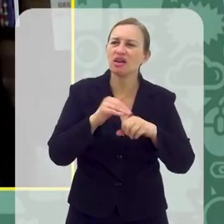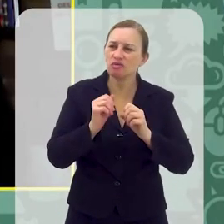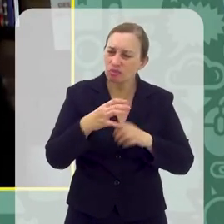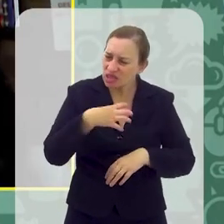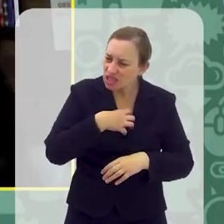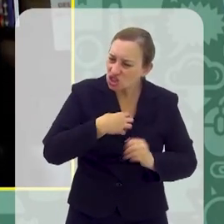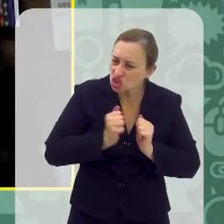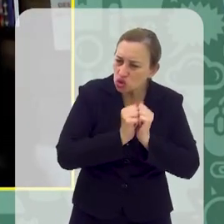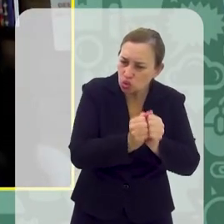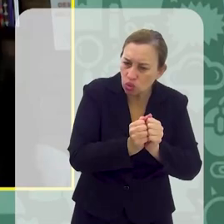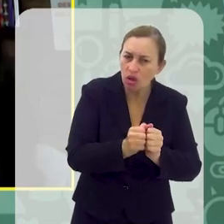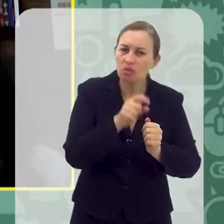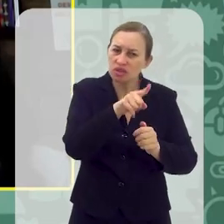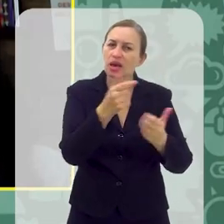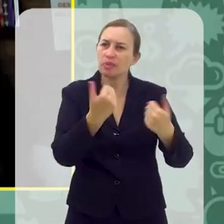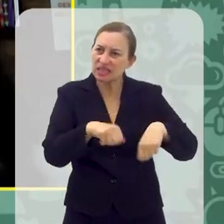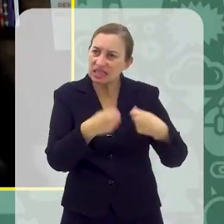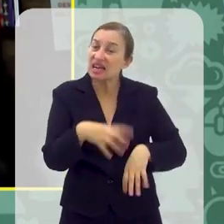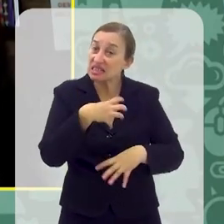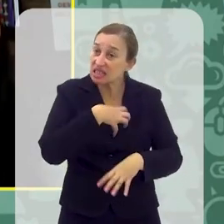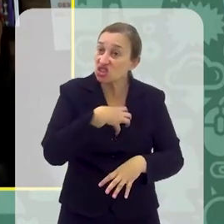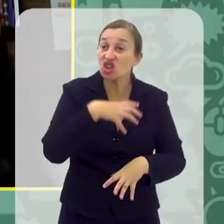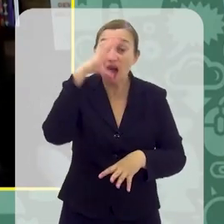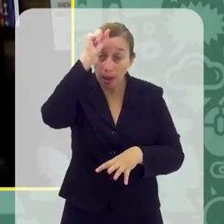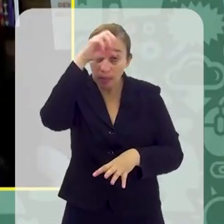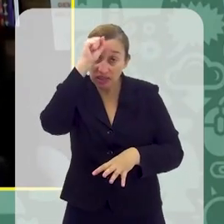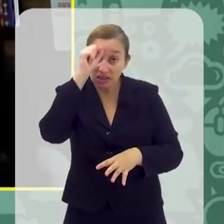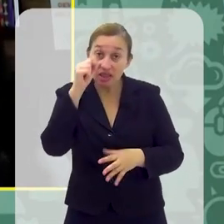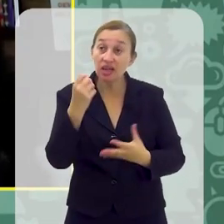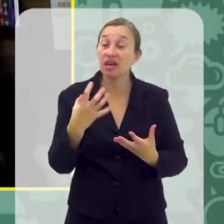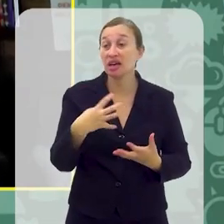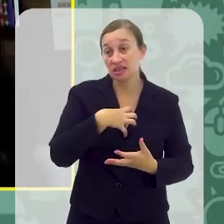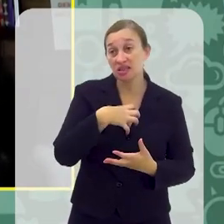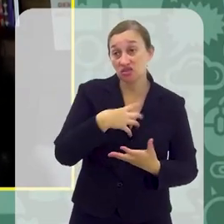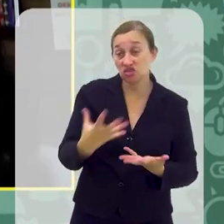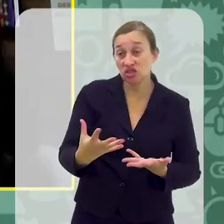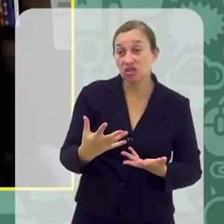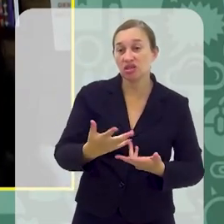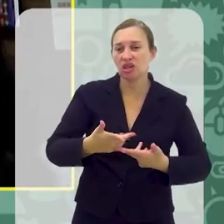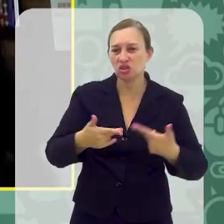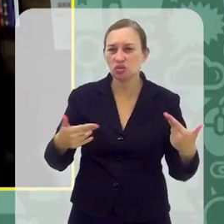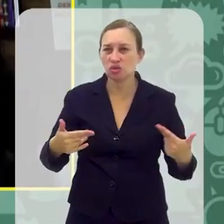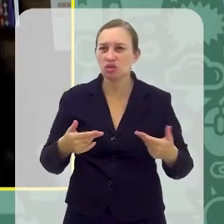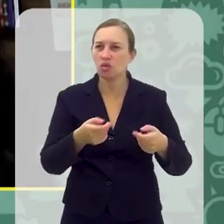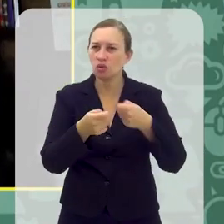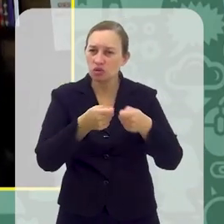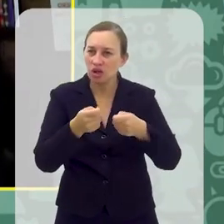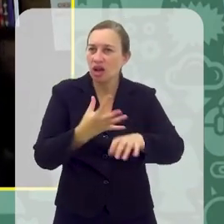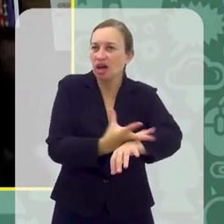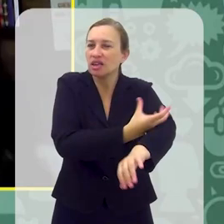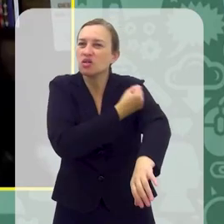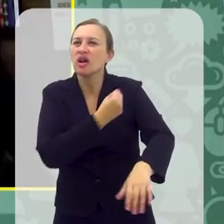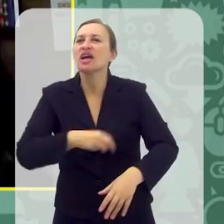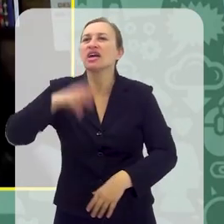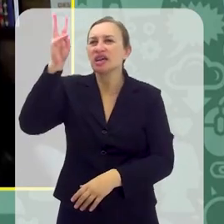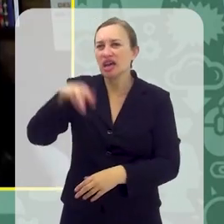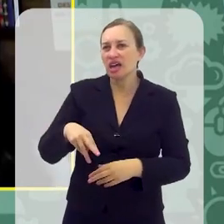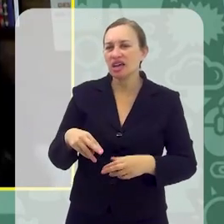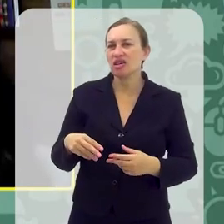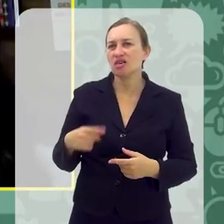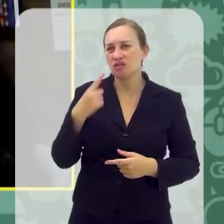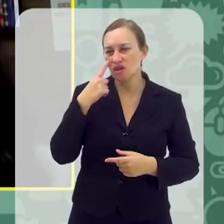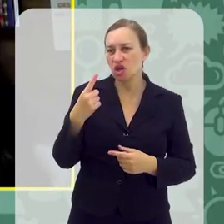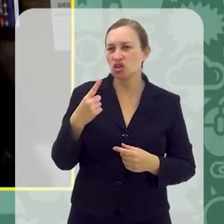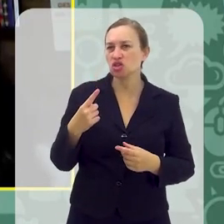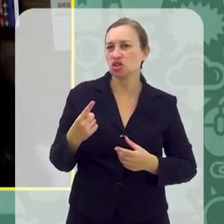sentir junto. Mas você vai precisar sentir e aprender a tolerar algumas emoções. Há quem associe o